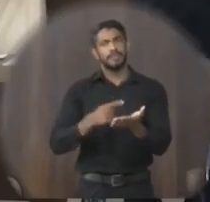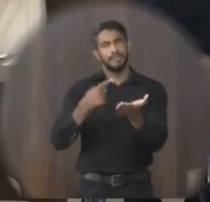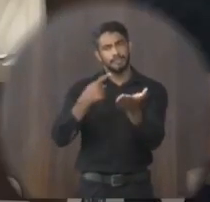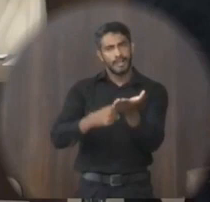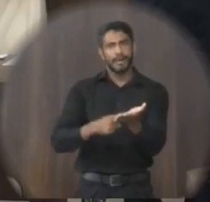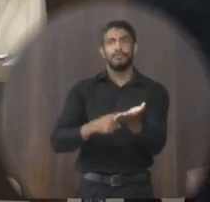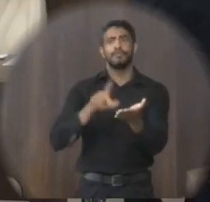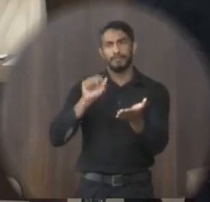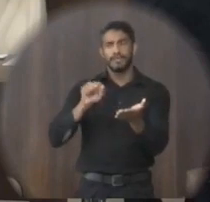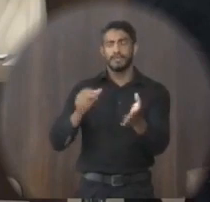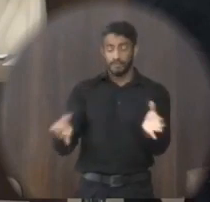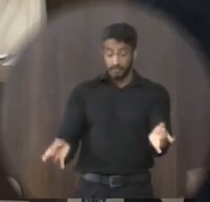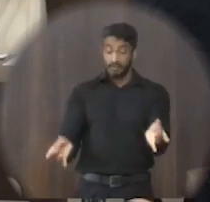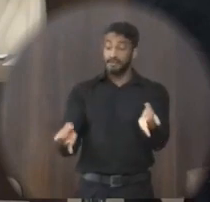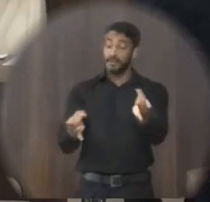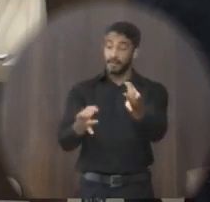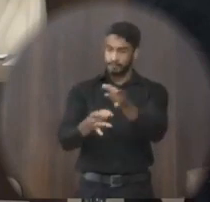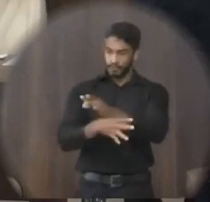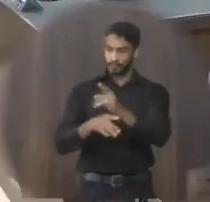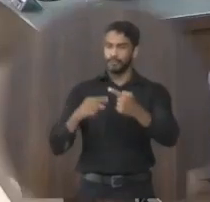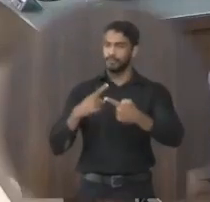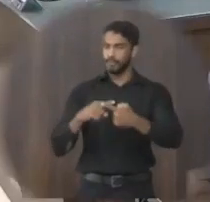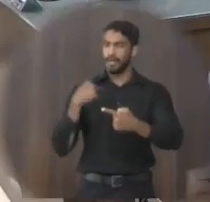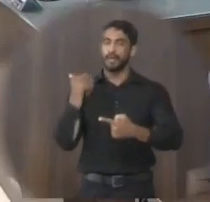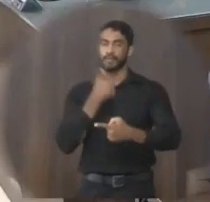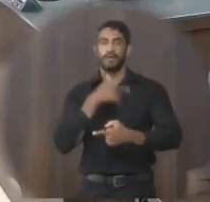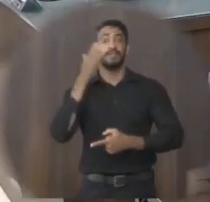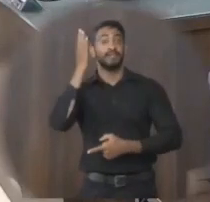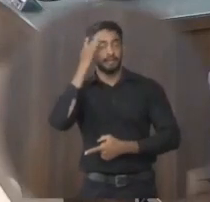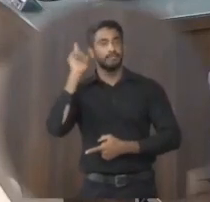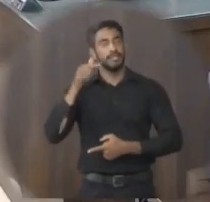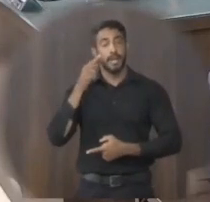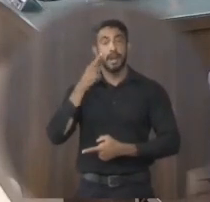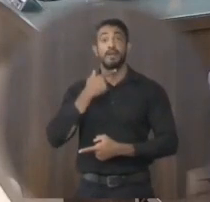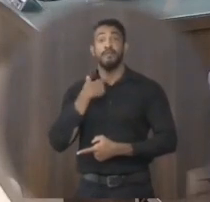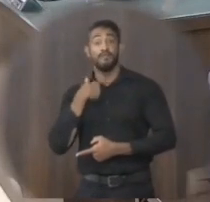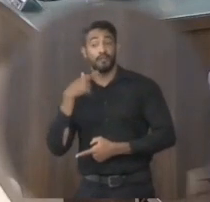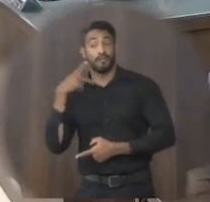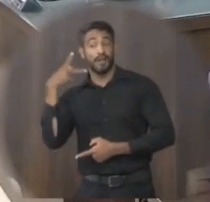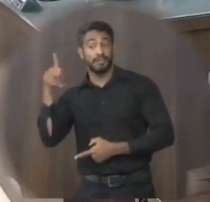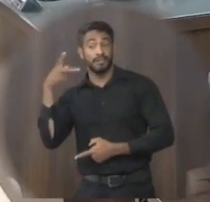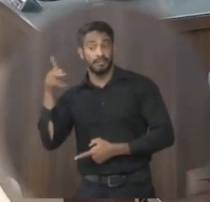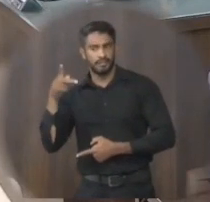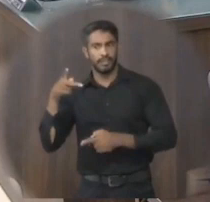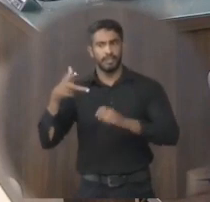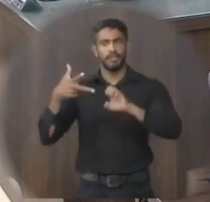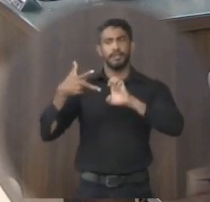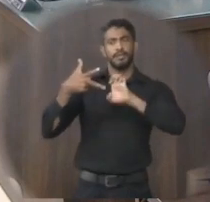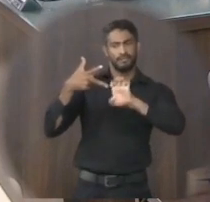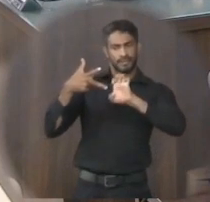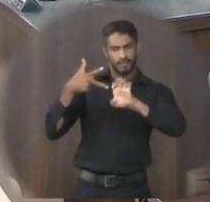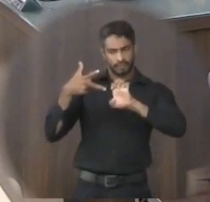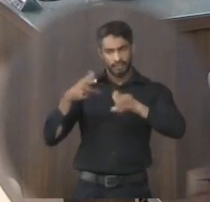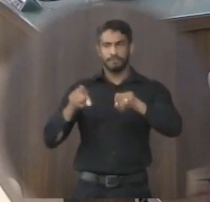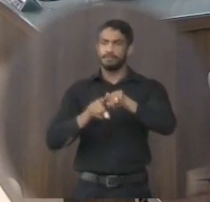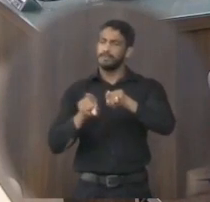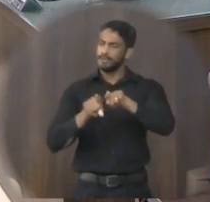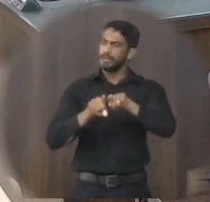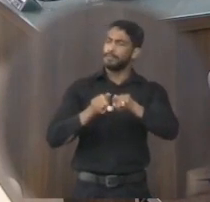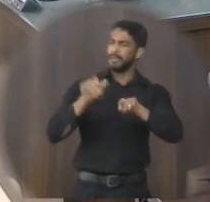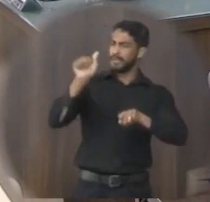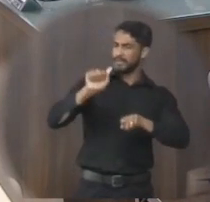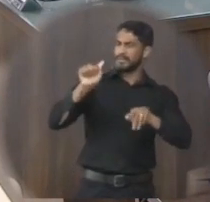acordo vai ser concluído, porque nós sabemos que é do interesse do executivo resolver, é do interesse da associação das famílias aí,